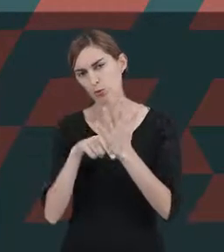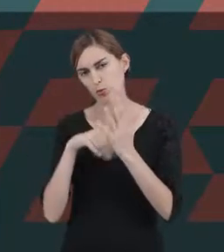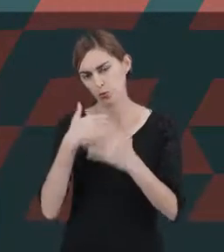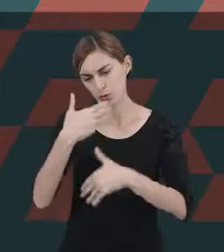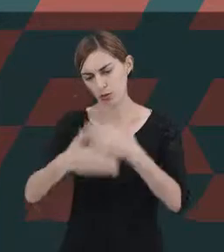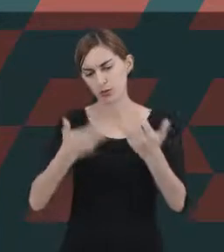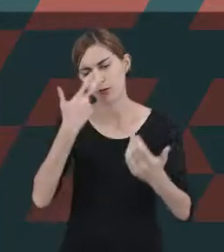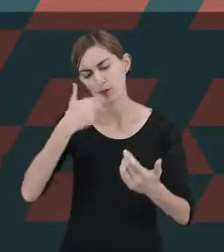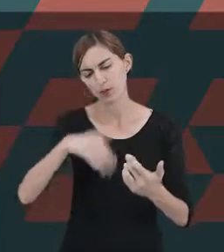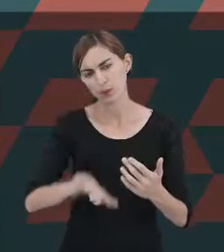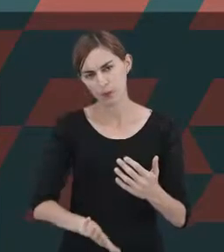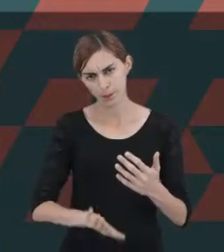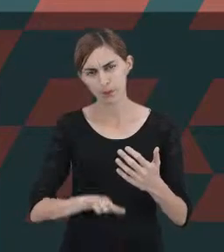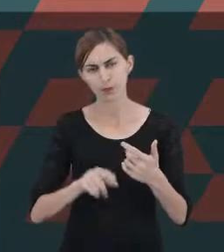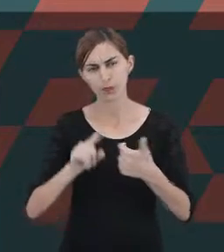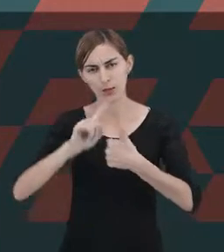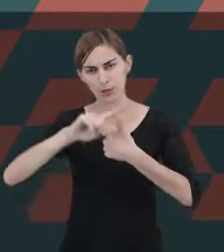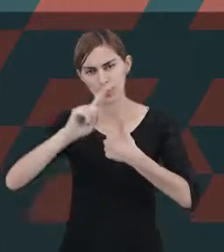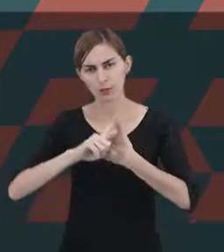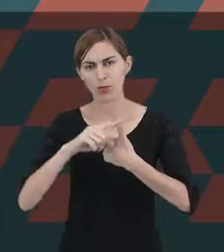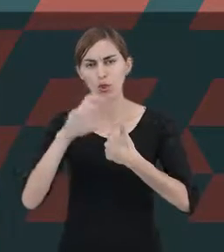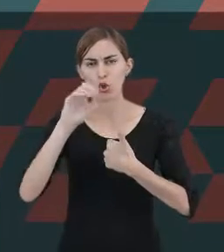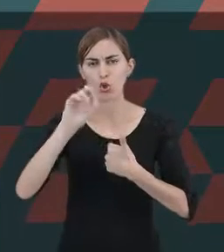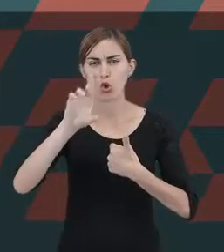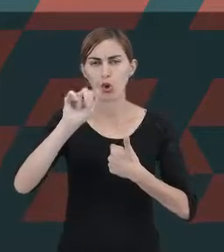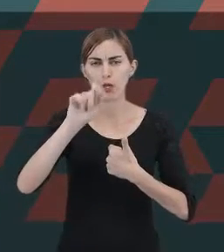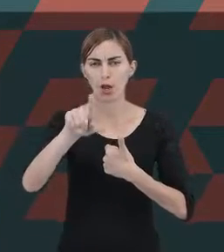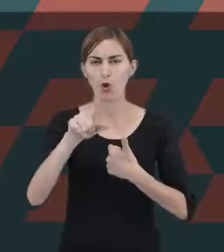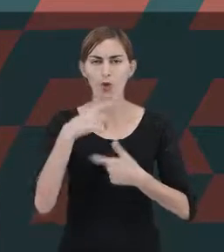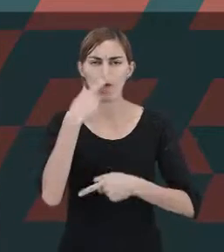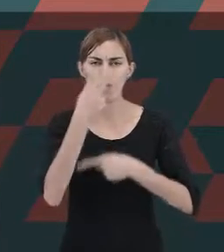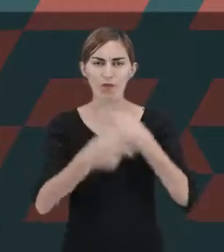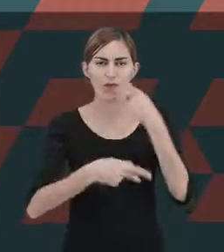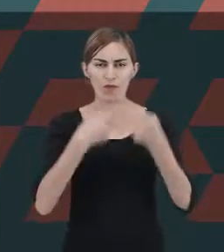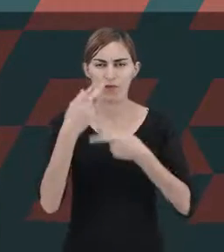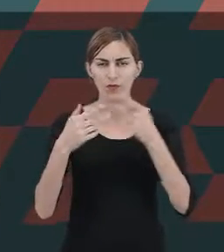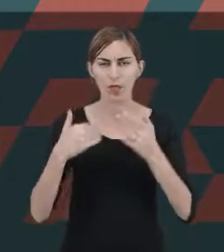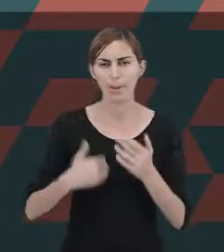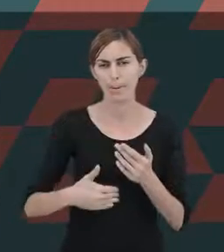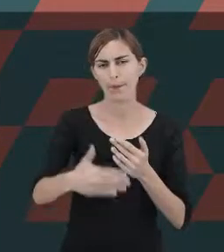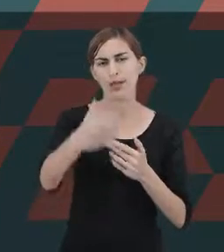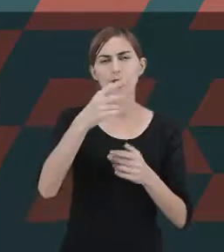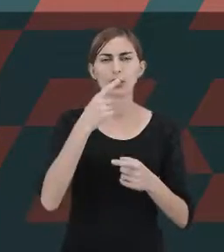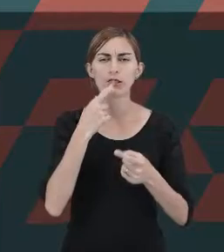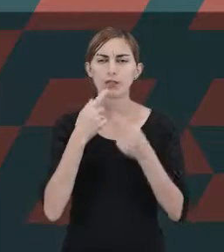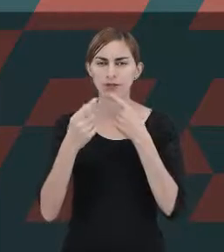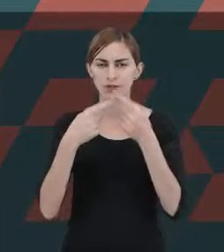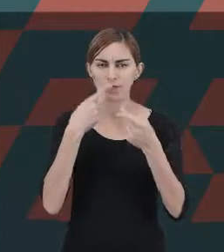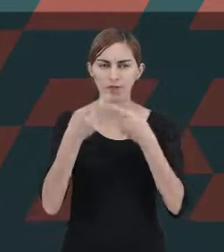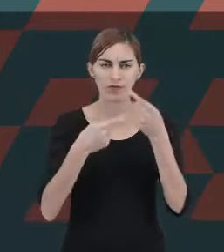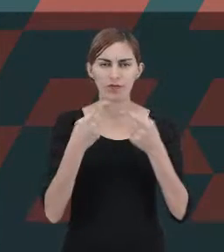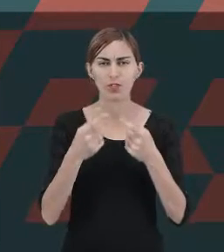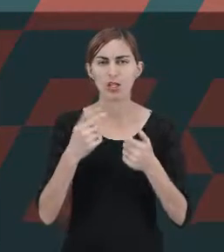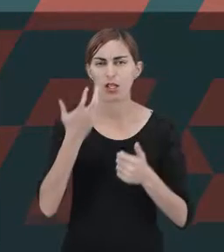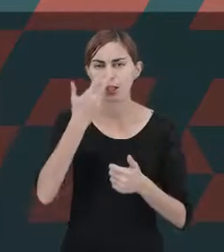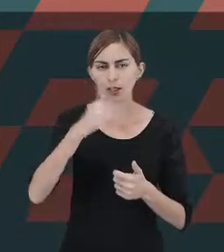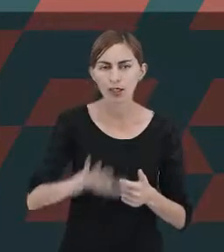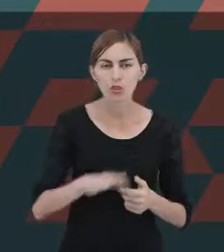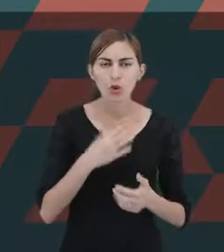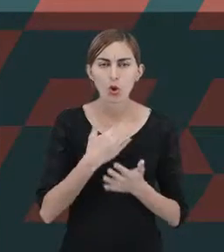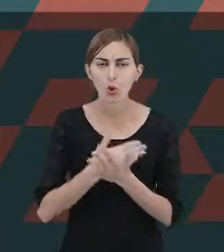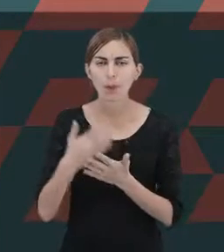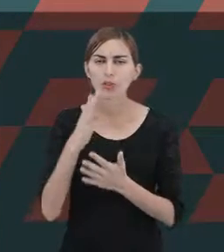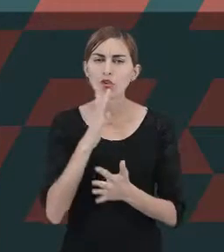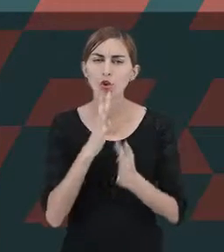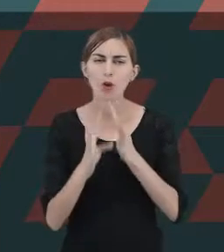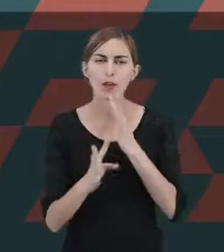primeira fase seria a fase oral. Freud diz que, a partir dessa fase, a criança começa a conhecer o mundo